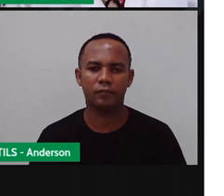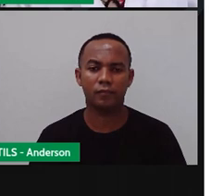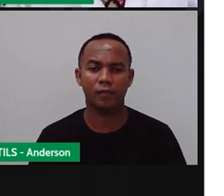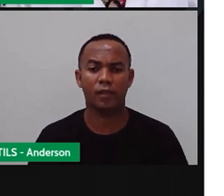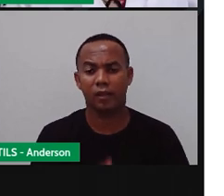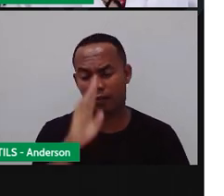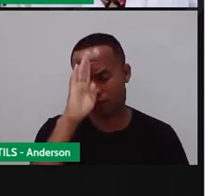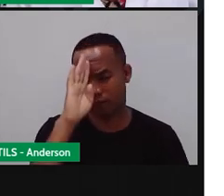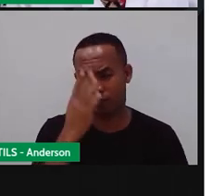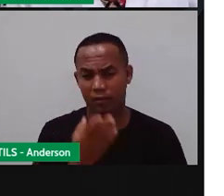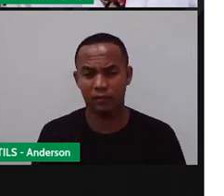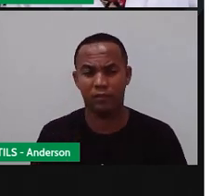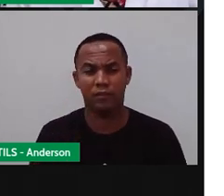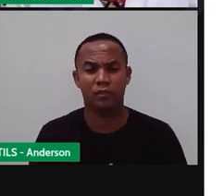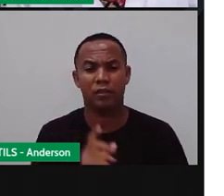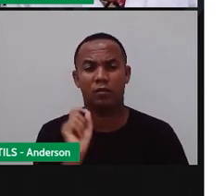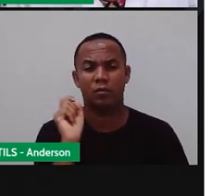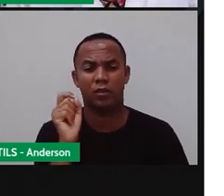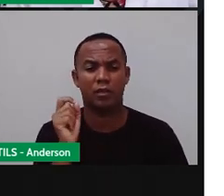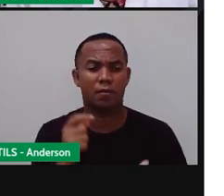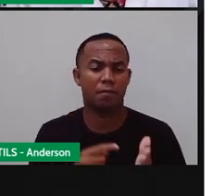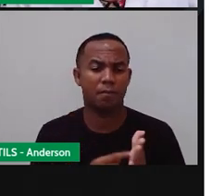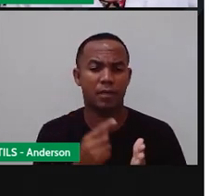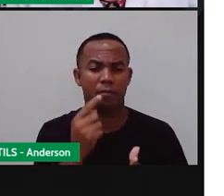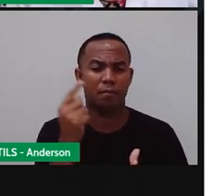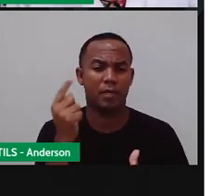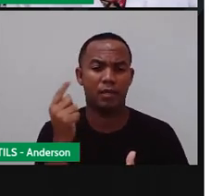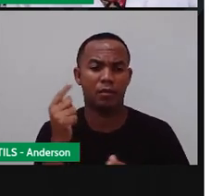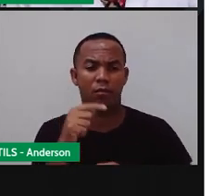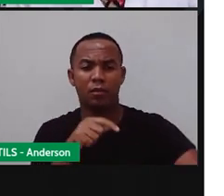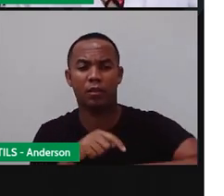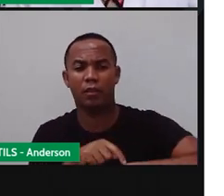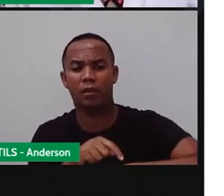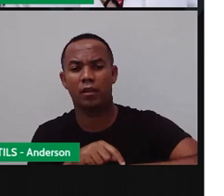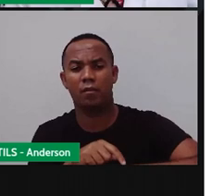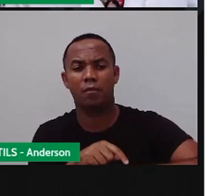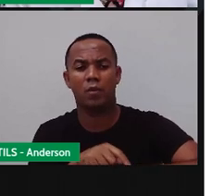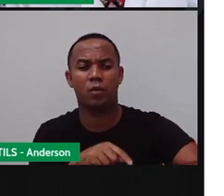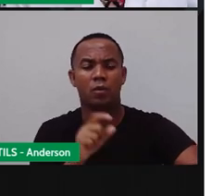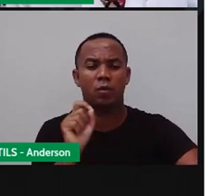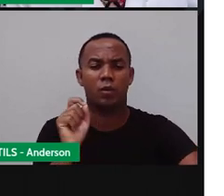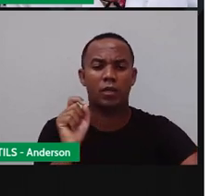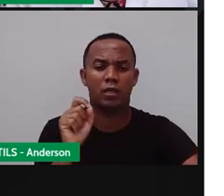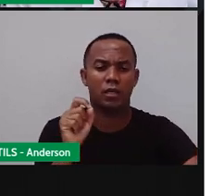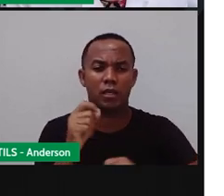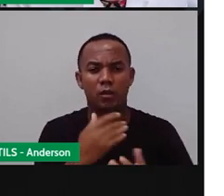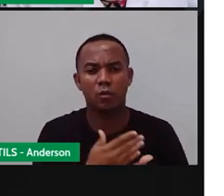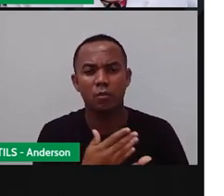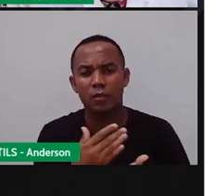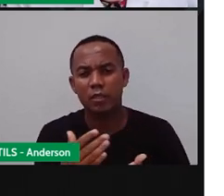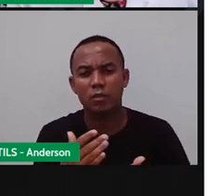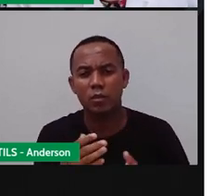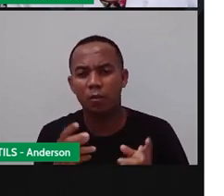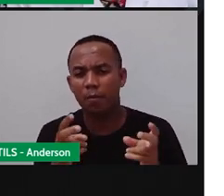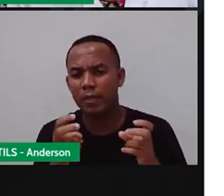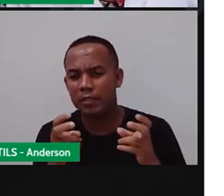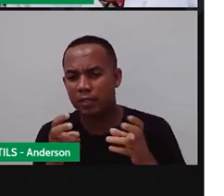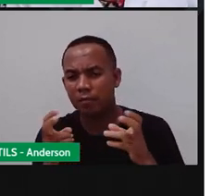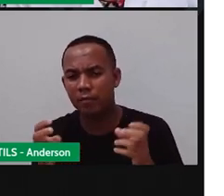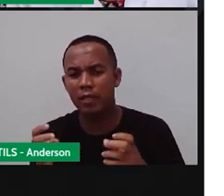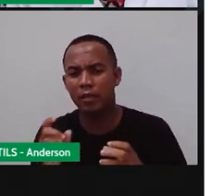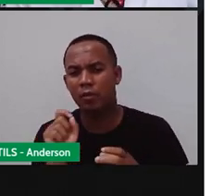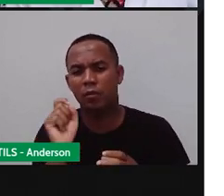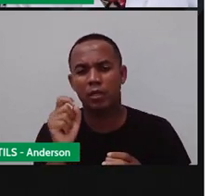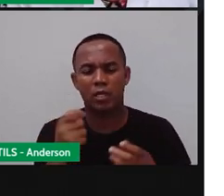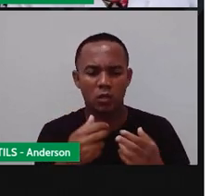Acredita-se, né? Que a primeira forma de medir o tempo foi o quê? Foi surgindo da observação de fenômenos da